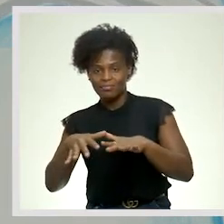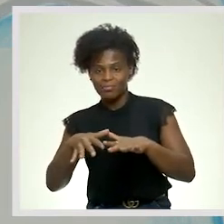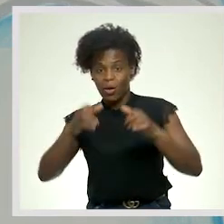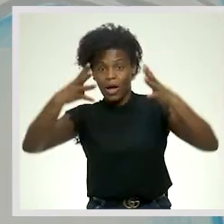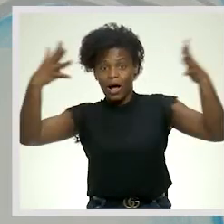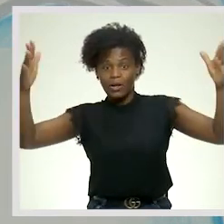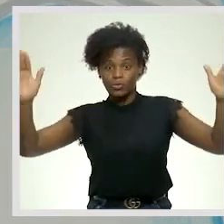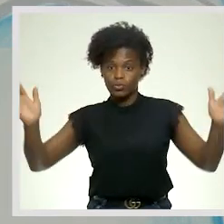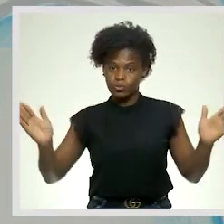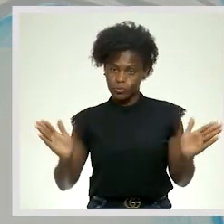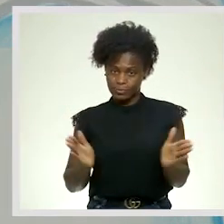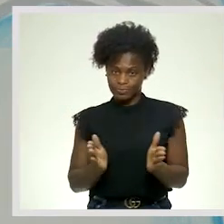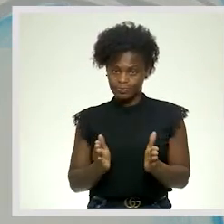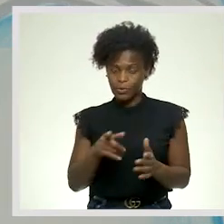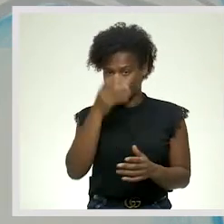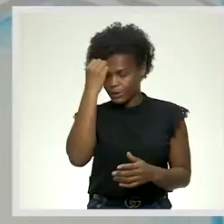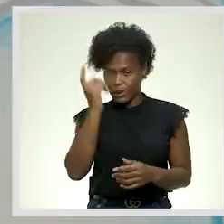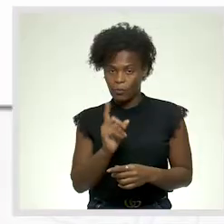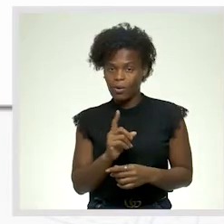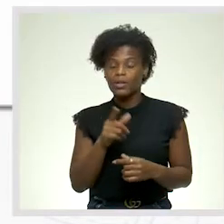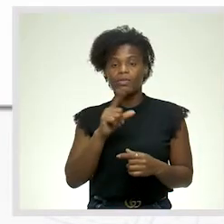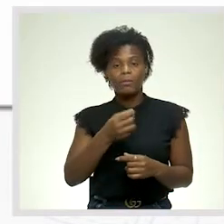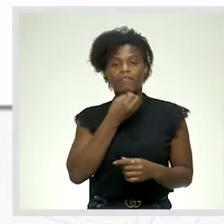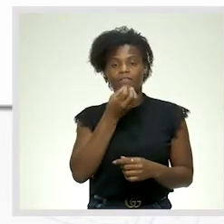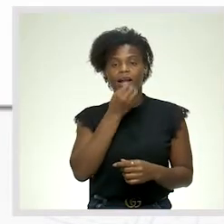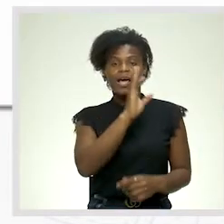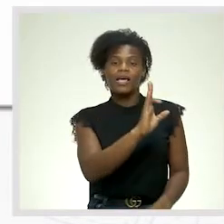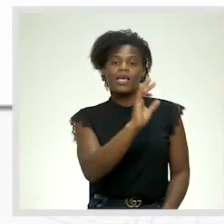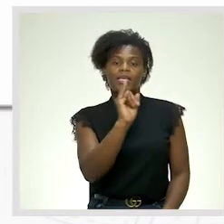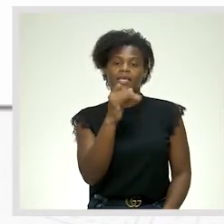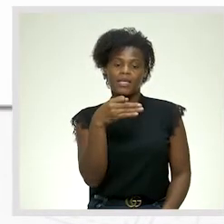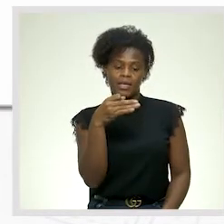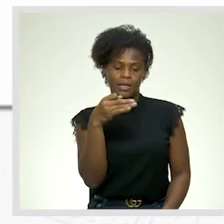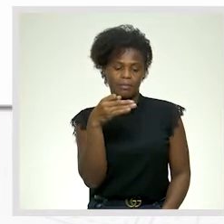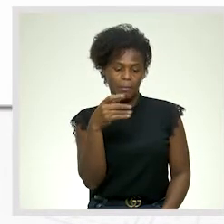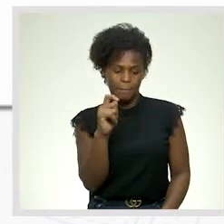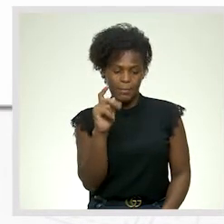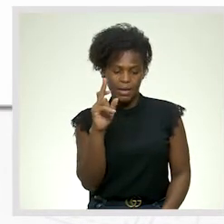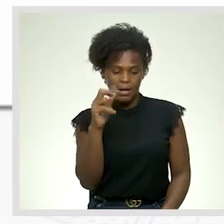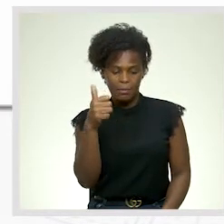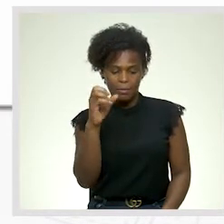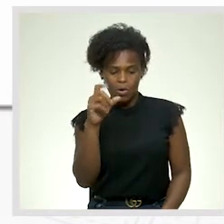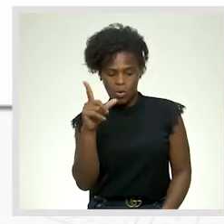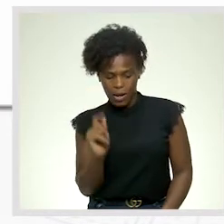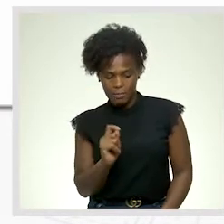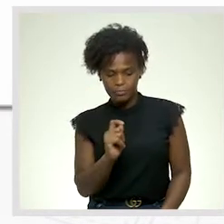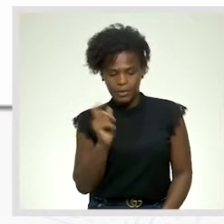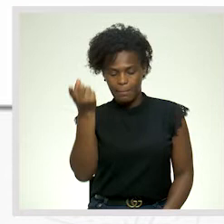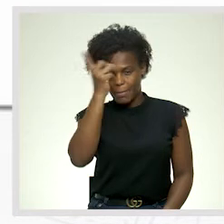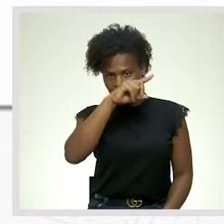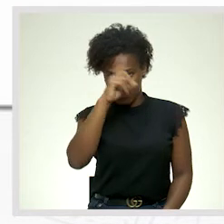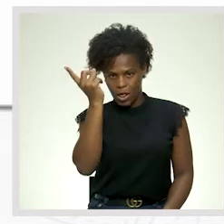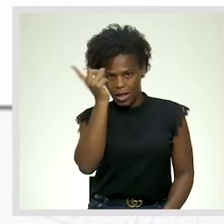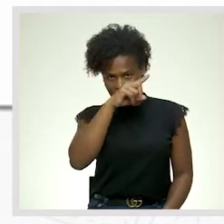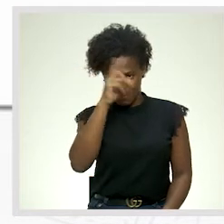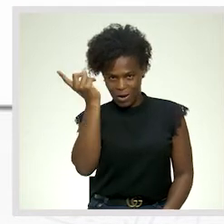se esqueça disso. Agora, vamos falar também de hipérbole. Personificação e animismo estão presentes na frase